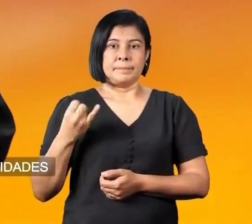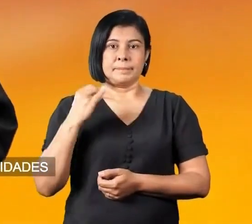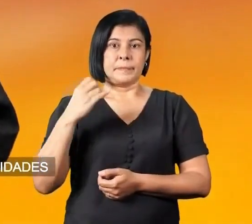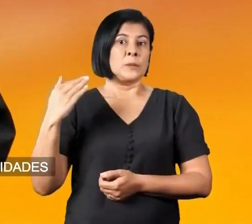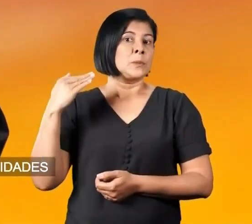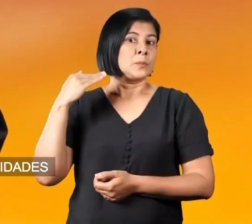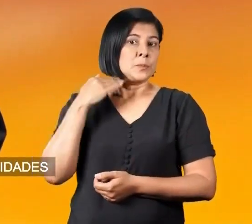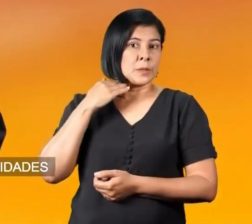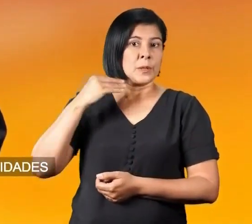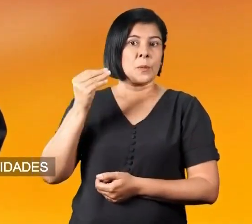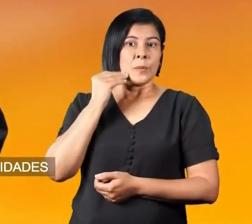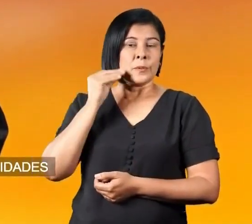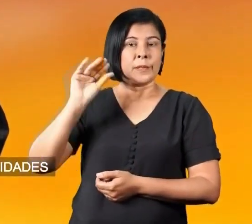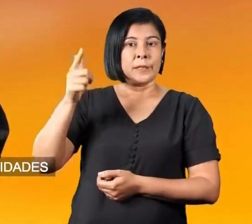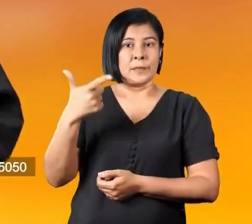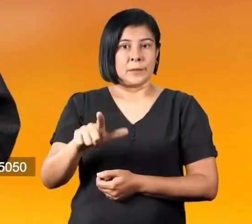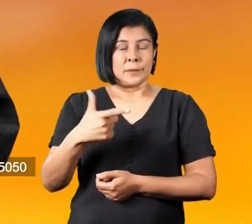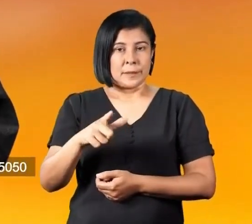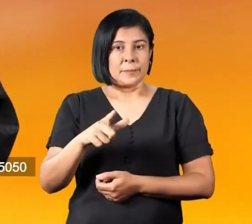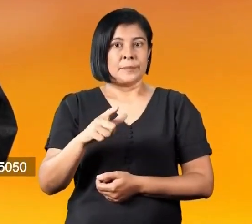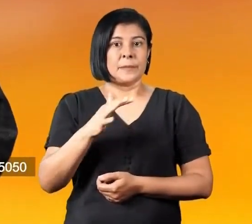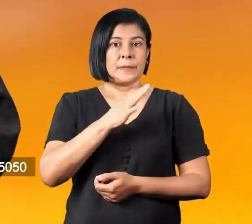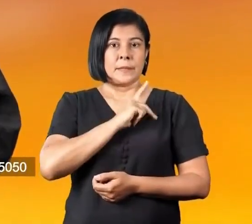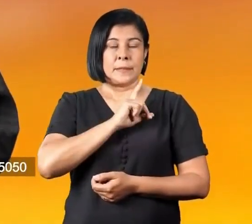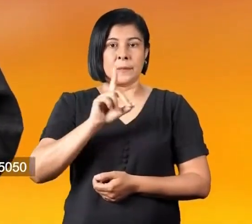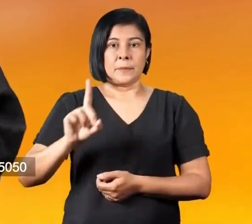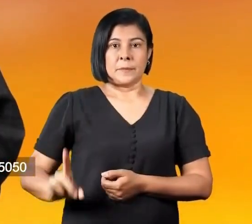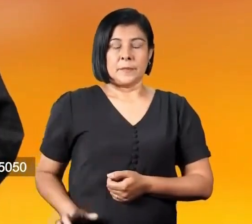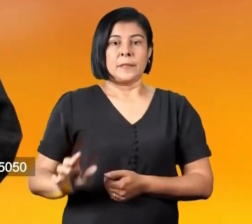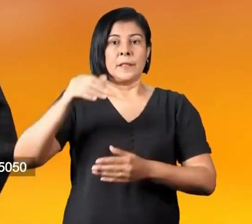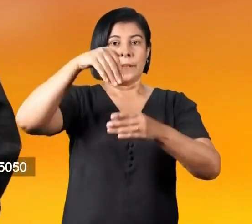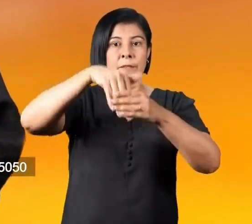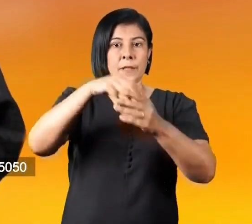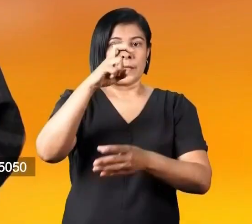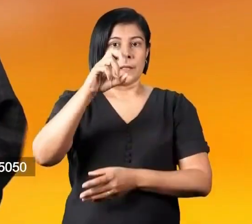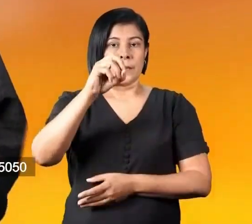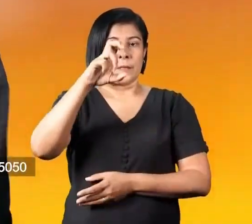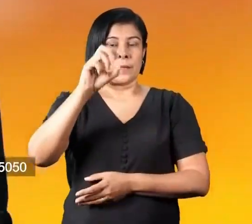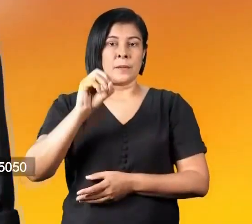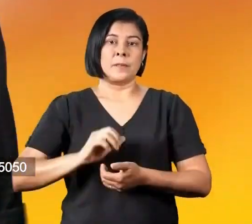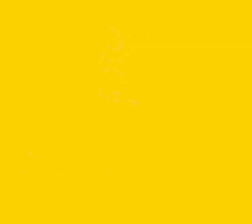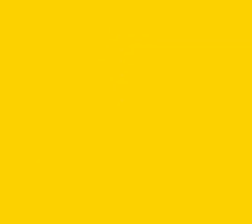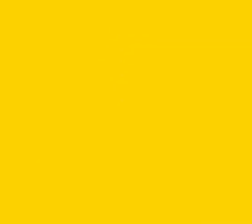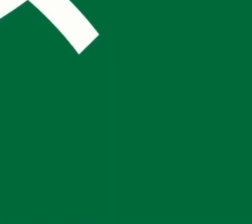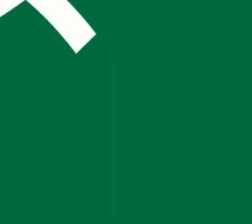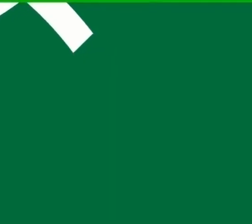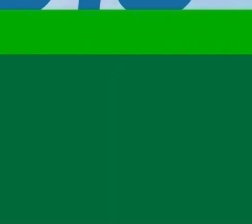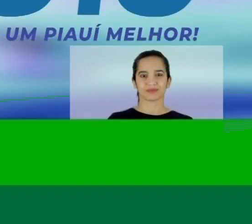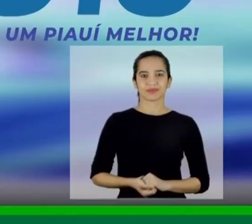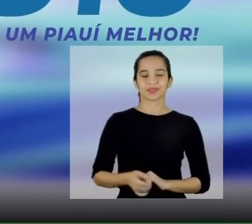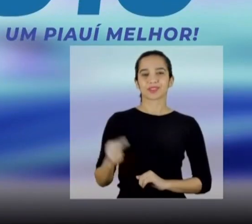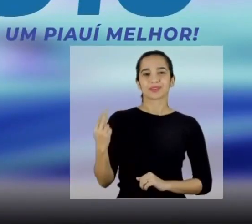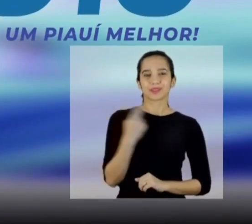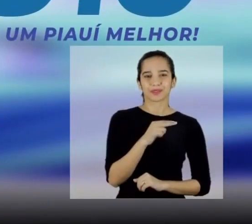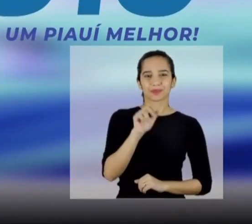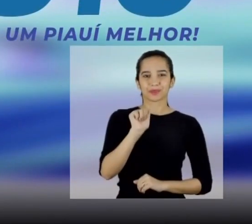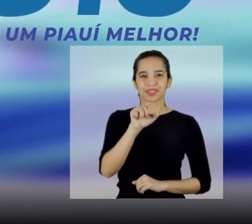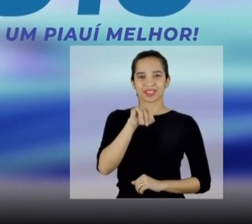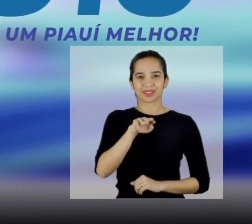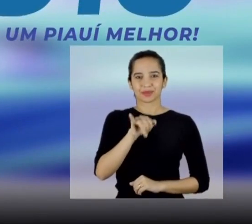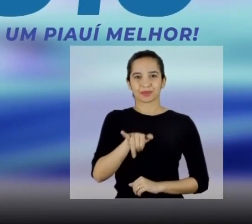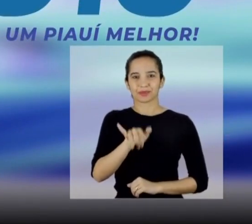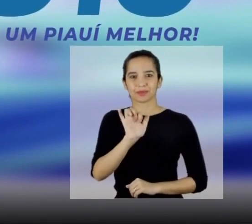juros bancários corroem as nossas oportunidades. Para deputado federal, vote professor Williams 5050. Eu sou Almir Andrade,